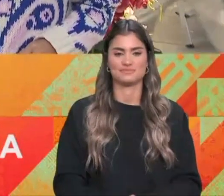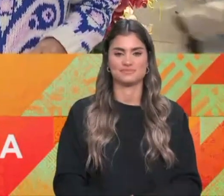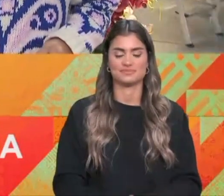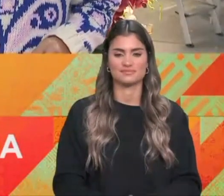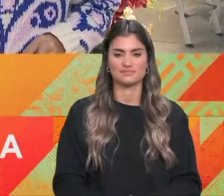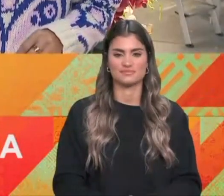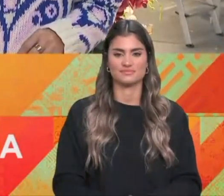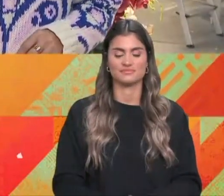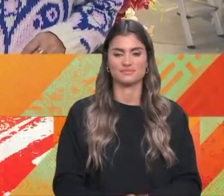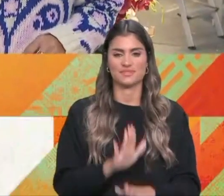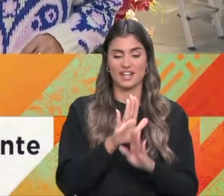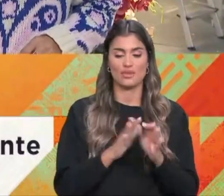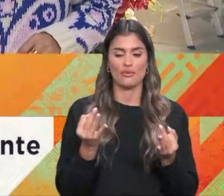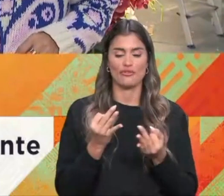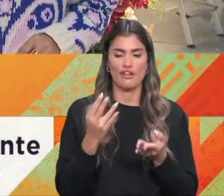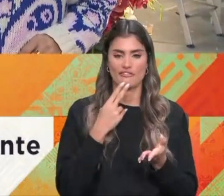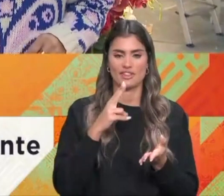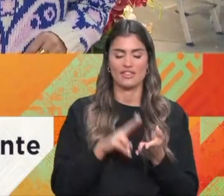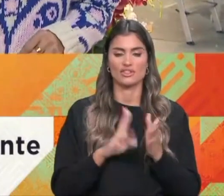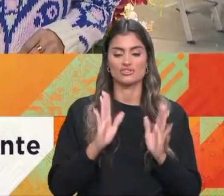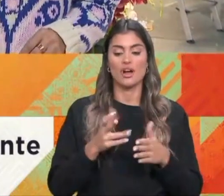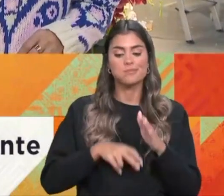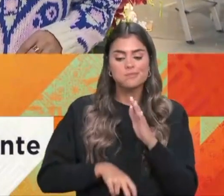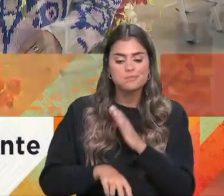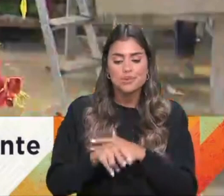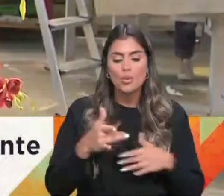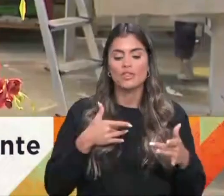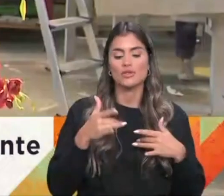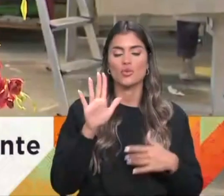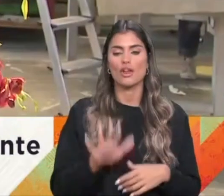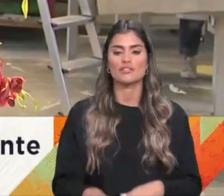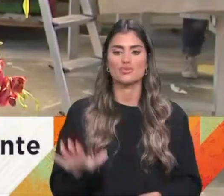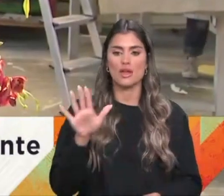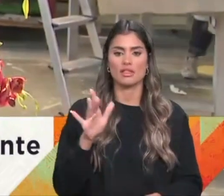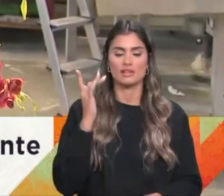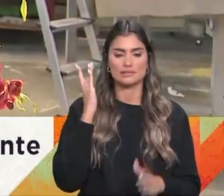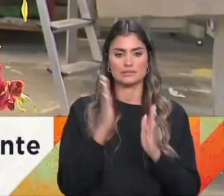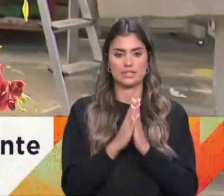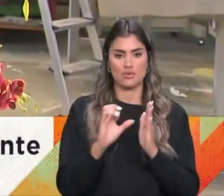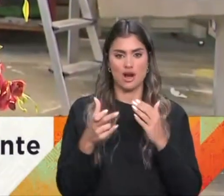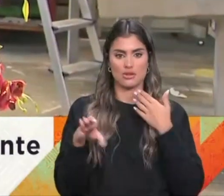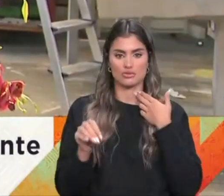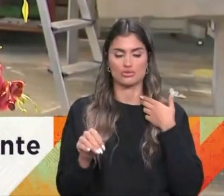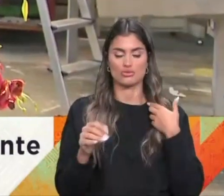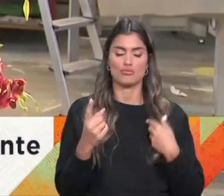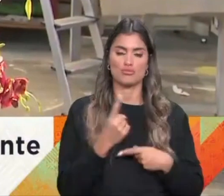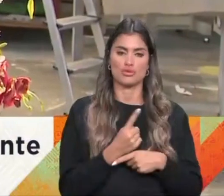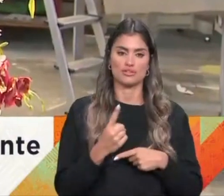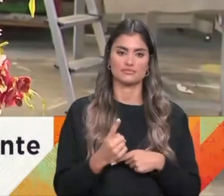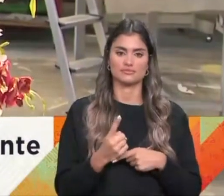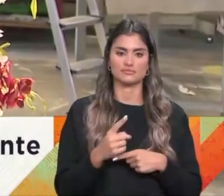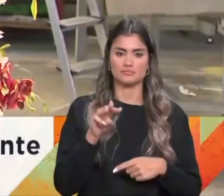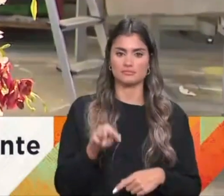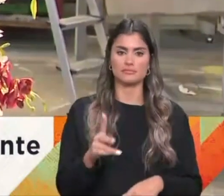Meu querido, é verdade, estou já no interior do Teatro Nacional de São Carlos, até porque esta ou preta Maria da